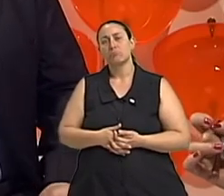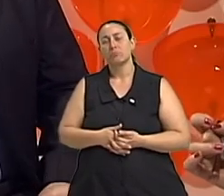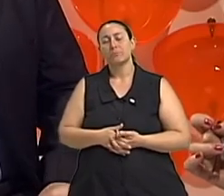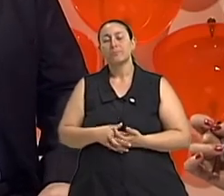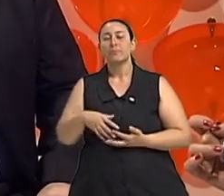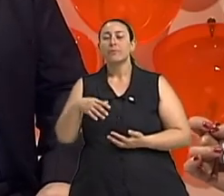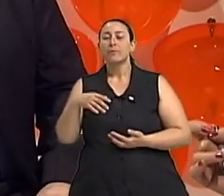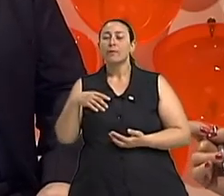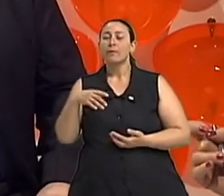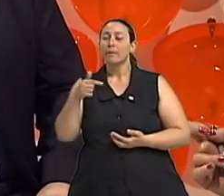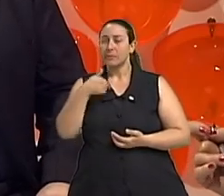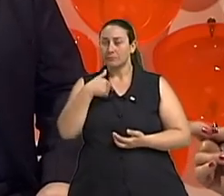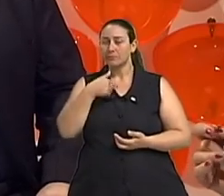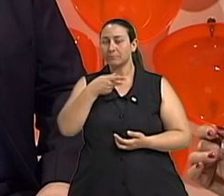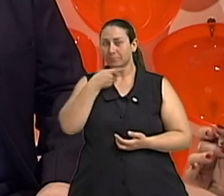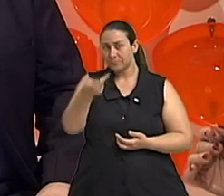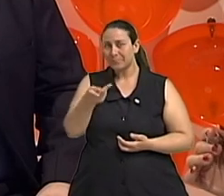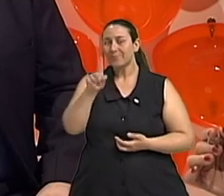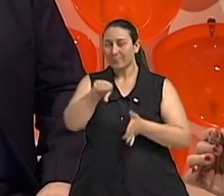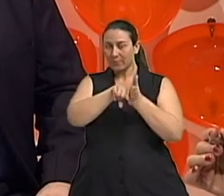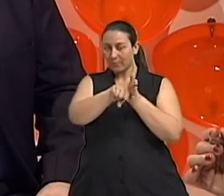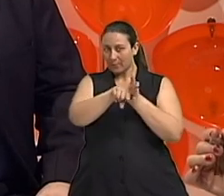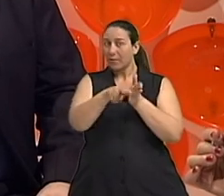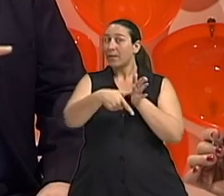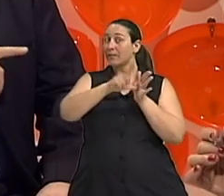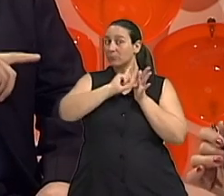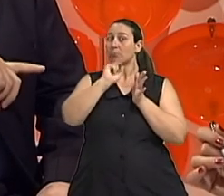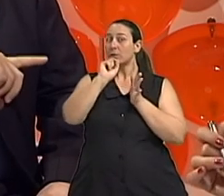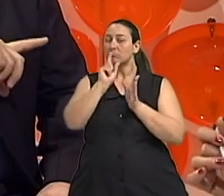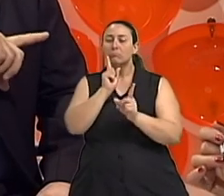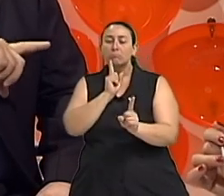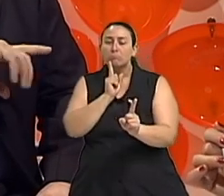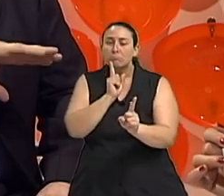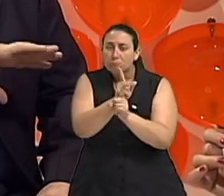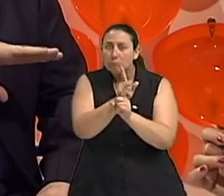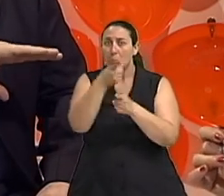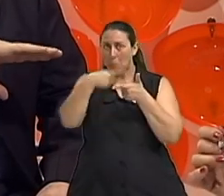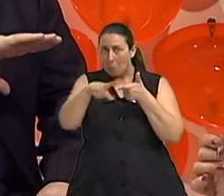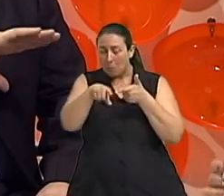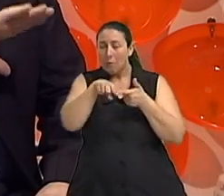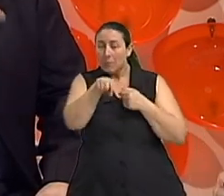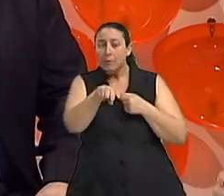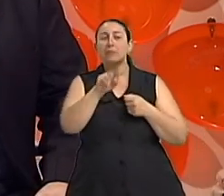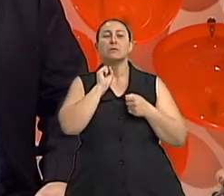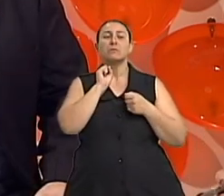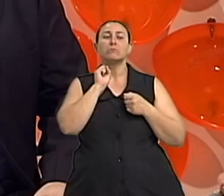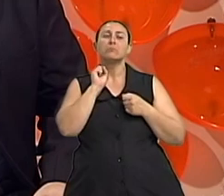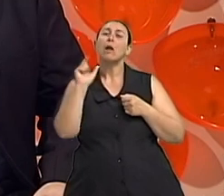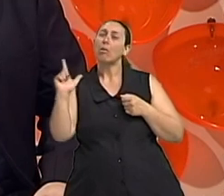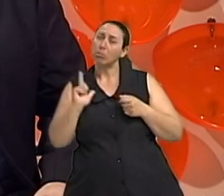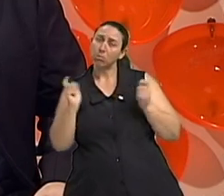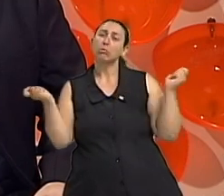Com o que eu disse a respeito do diagnóstico, pode-se entender que existe uma miríade